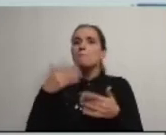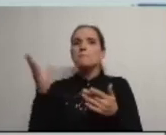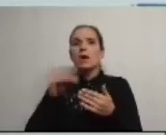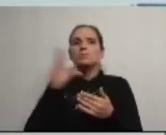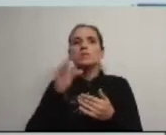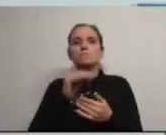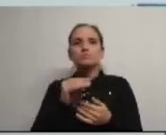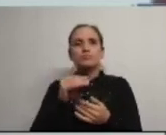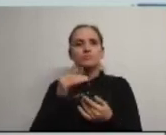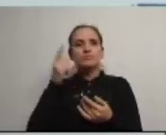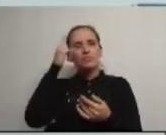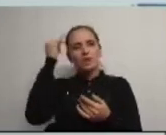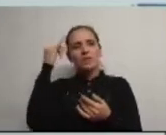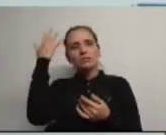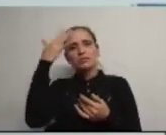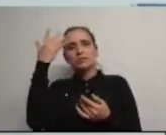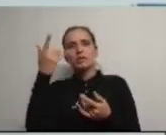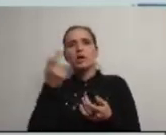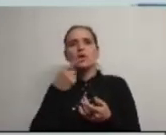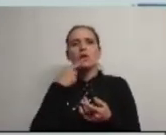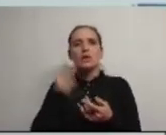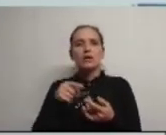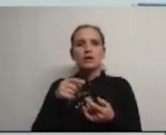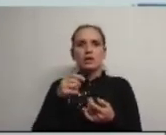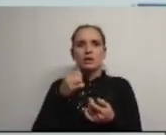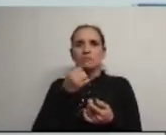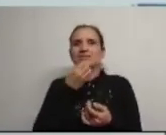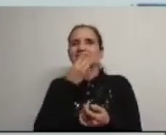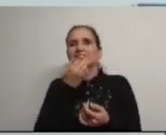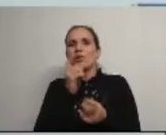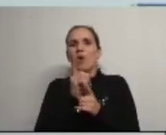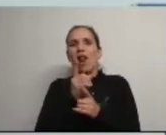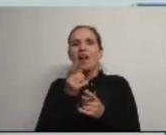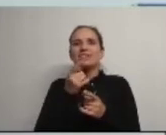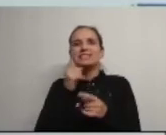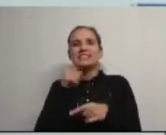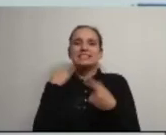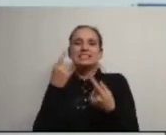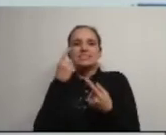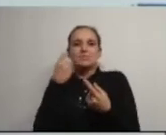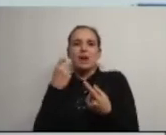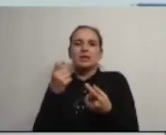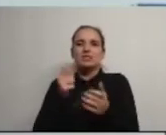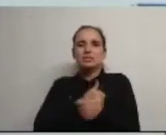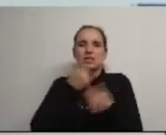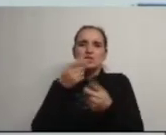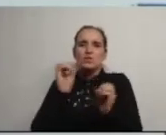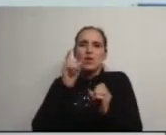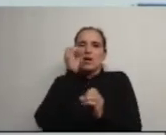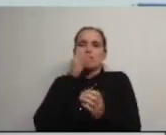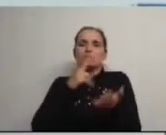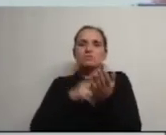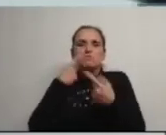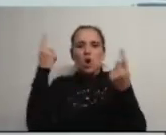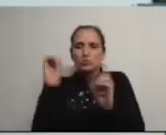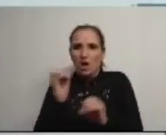surreal ilusão que ainda agora o Sr. Presidente voltou a referir de uma smart city que a realidade vai desmentindo o desafio para o futuro que aqui pretendo deixar